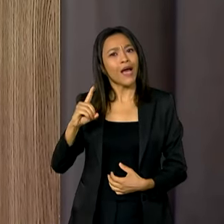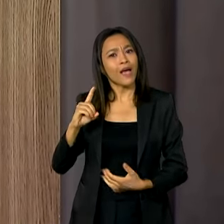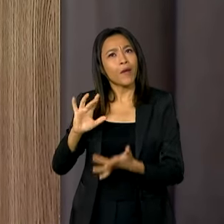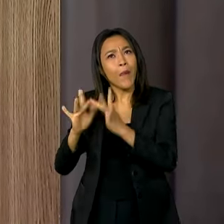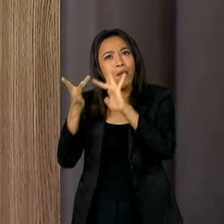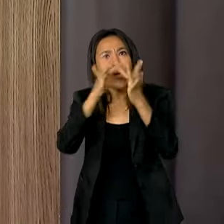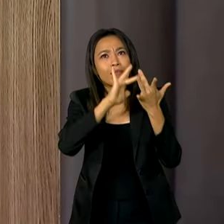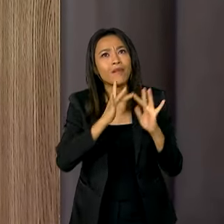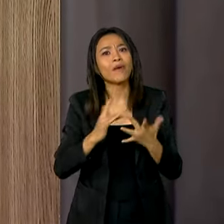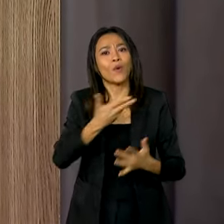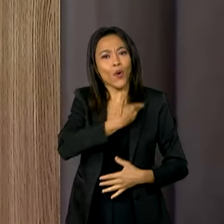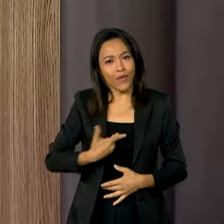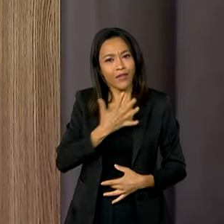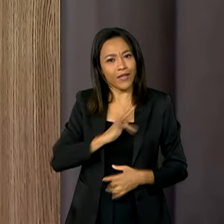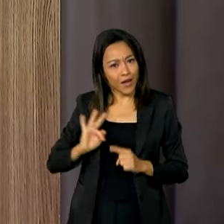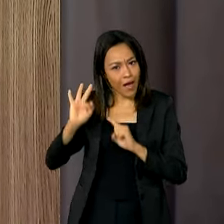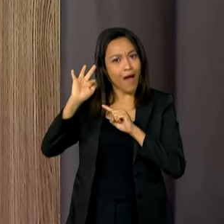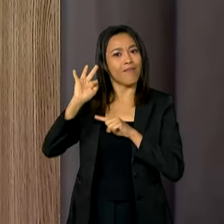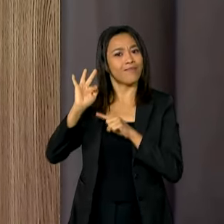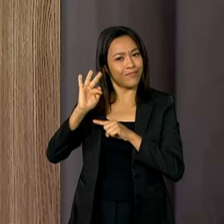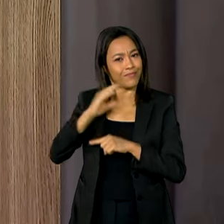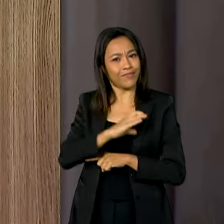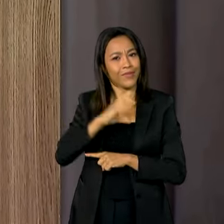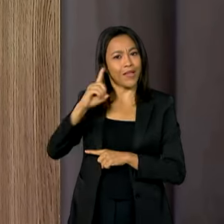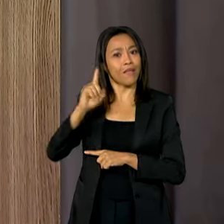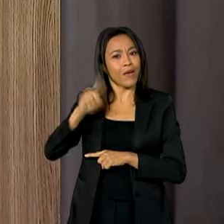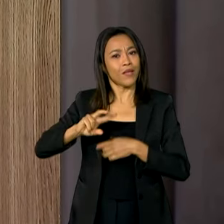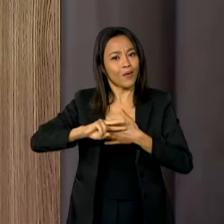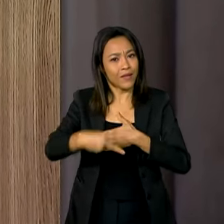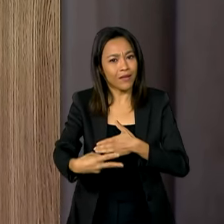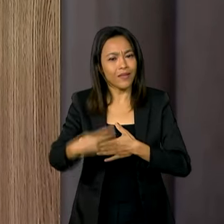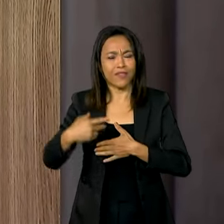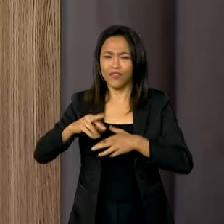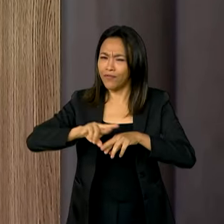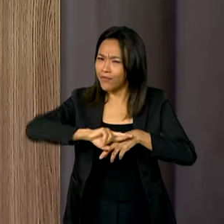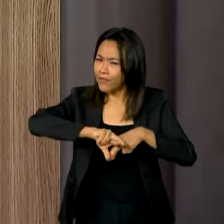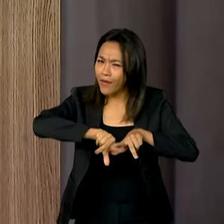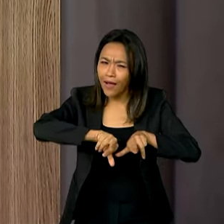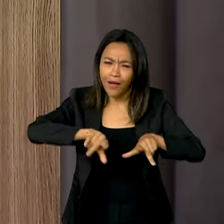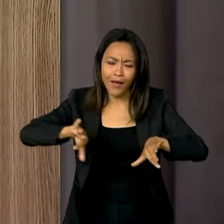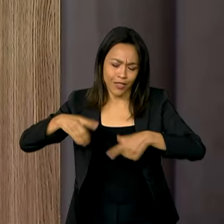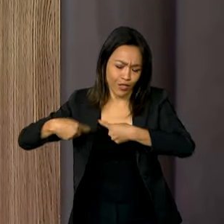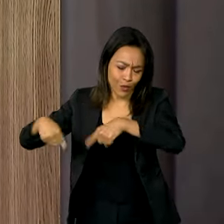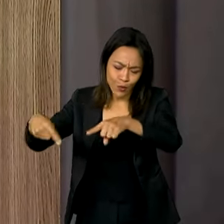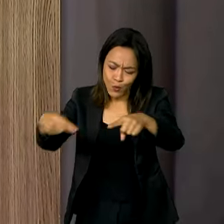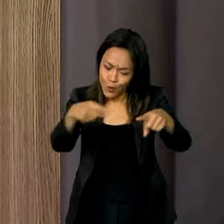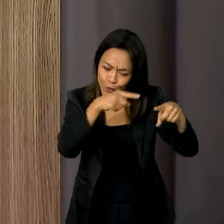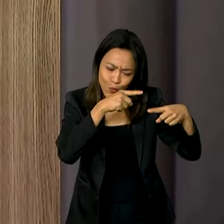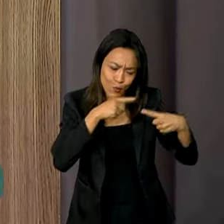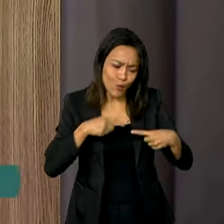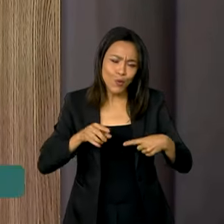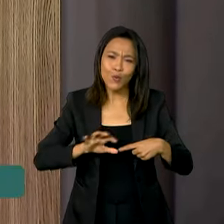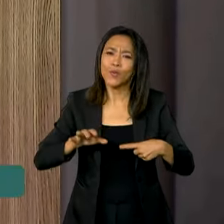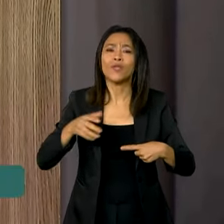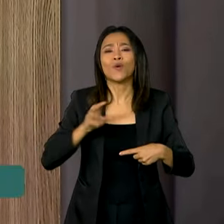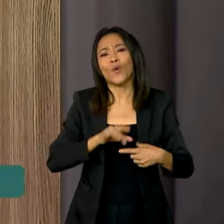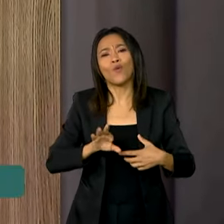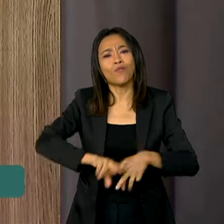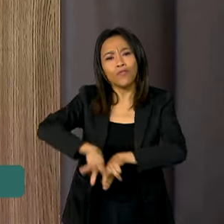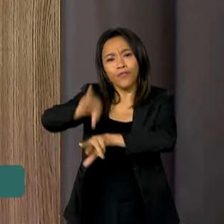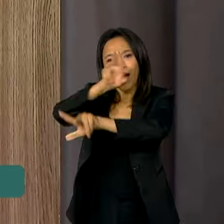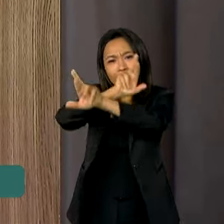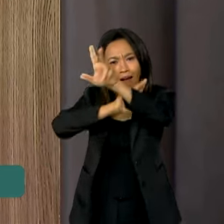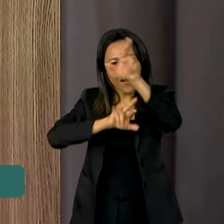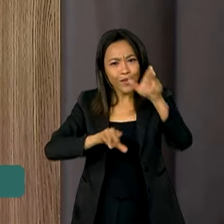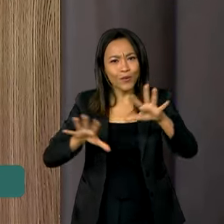assim, pelo governo federal, mas é fruto de muitas discussões na nossa tripartite que se reúne